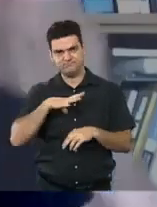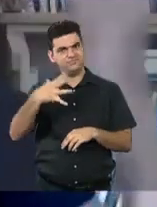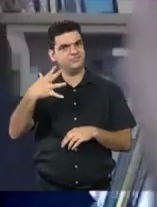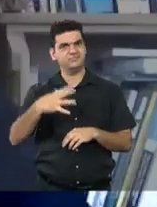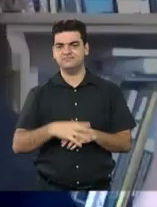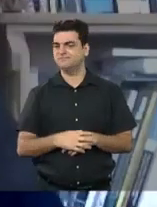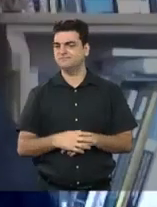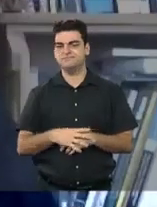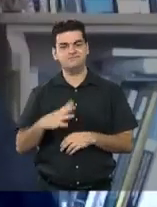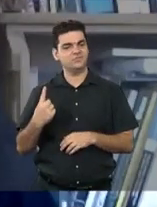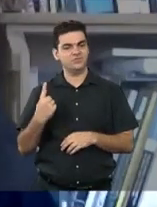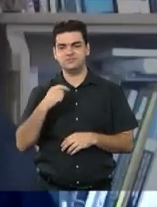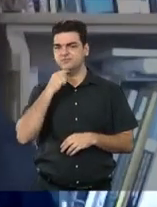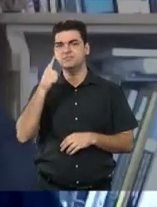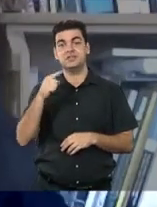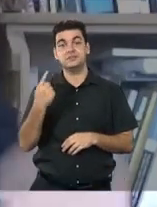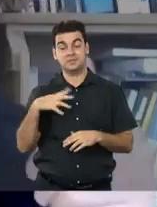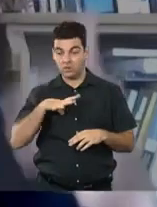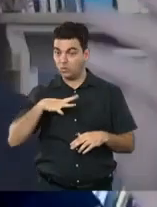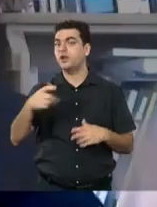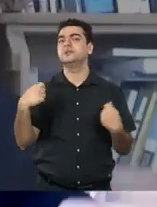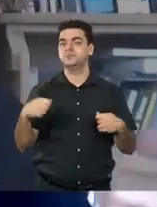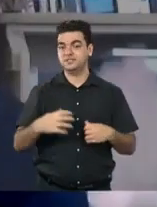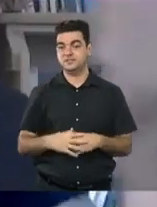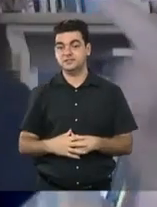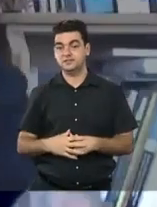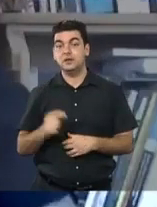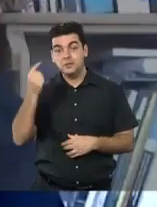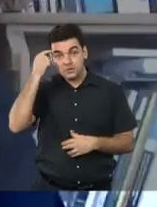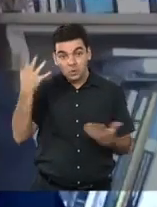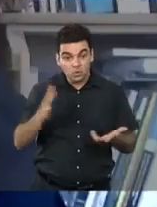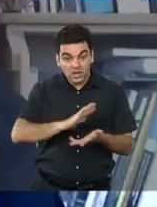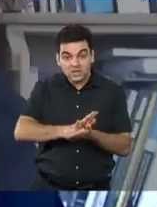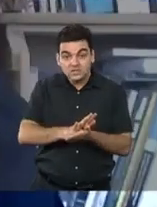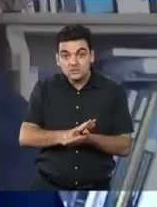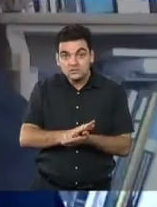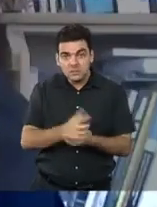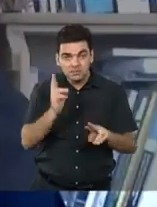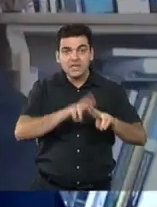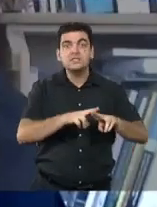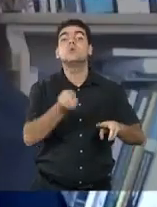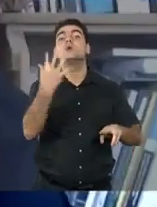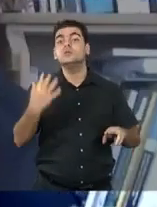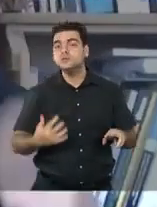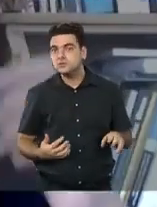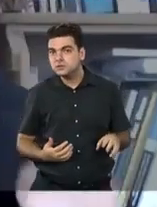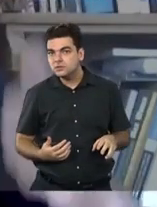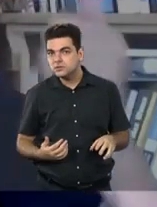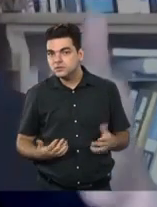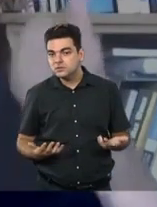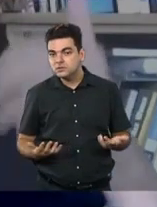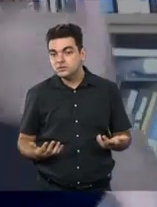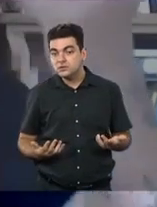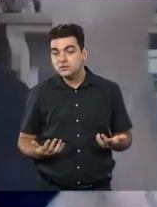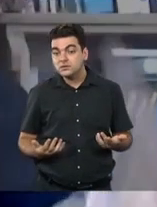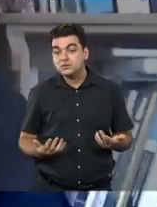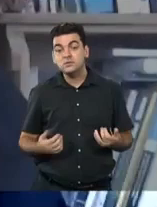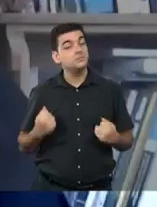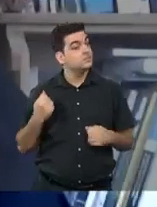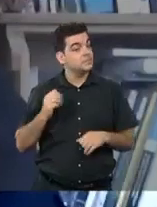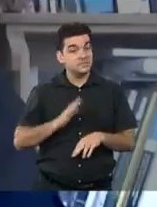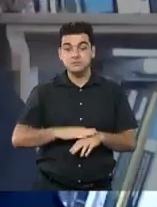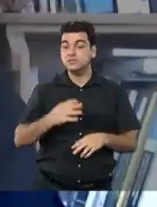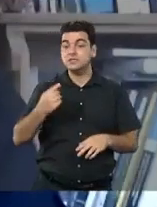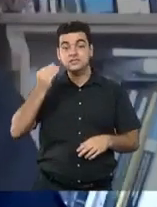nós temos uma lei que proíbe racismo no Brasil, quantas pessoas já foram presas por racismo no Brasil, o que nós temos que fazer é que cada vez mais